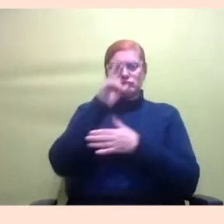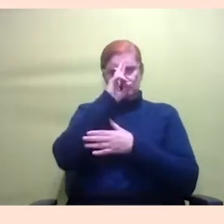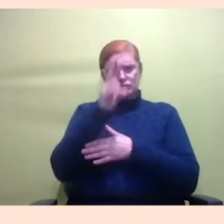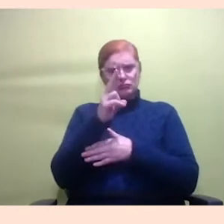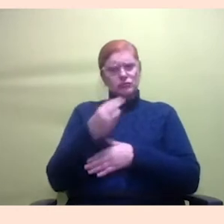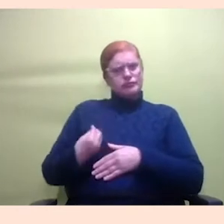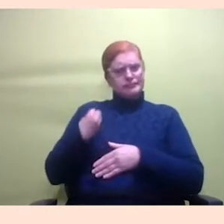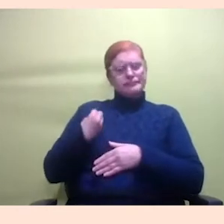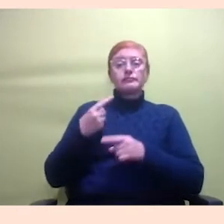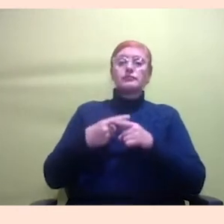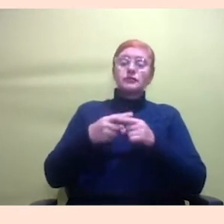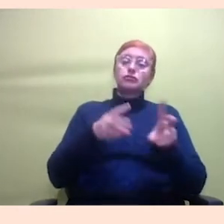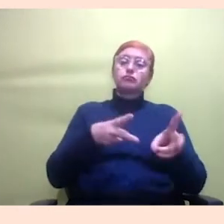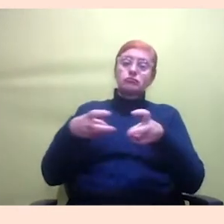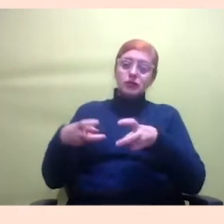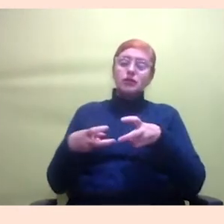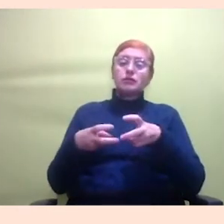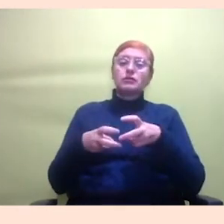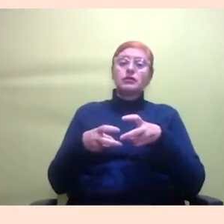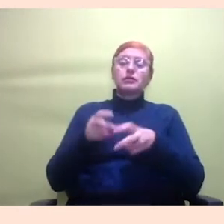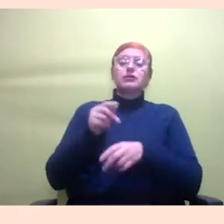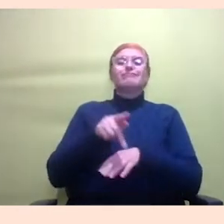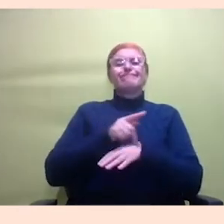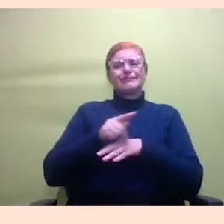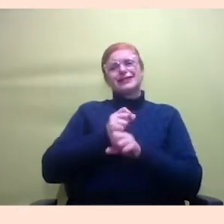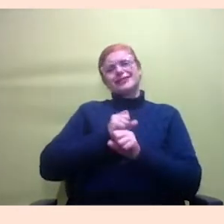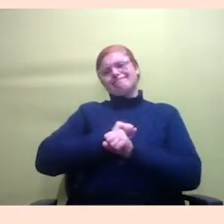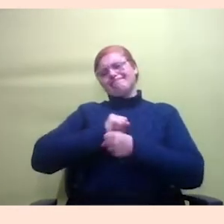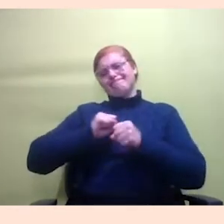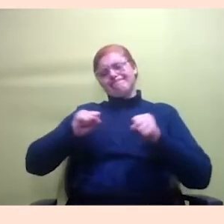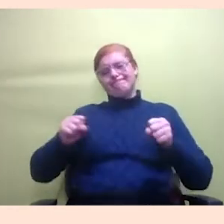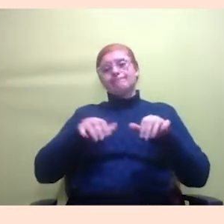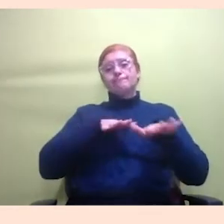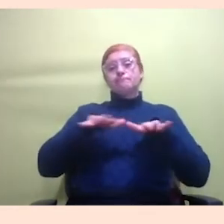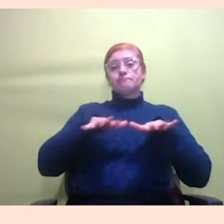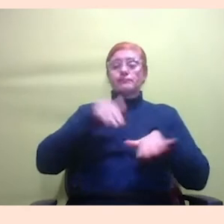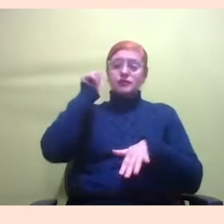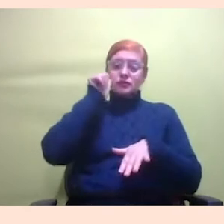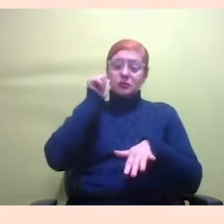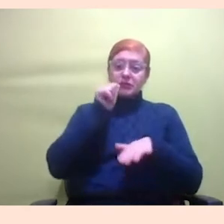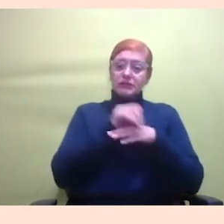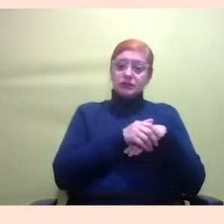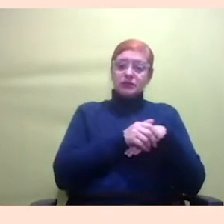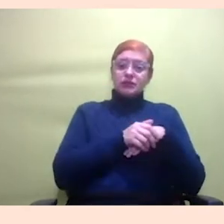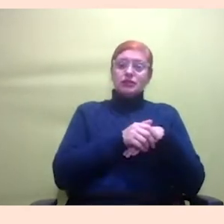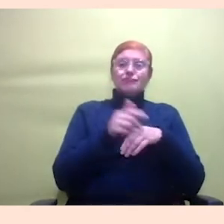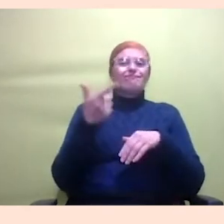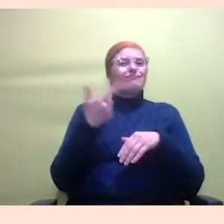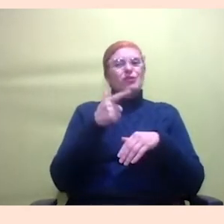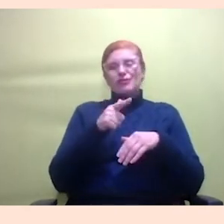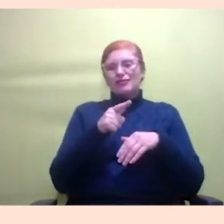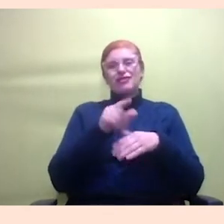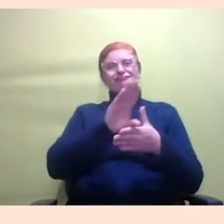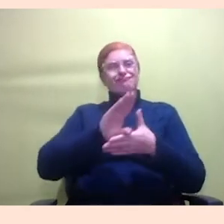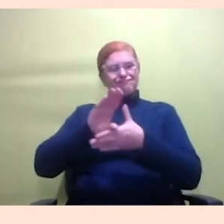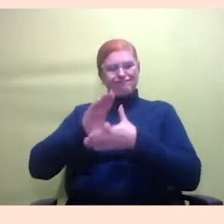percebe que o país é muito grande, os movimentos feministas não têm recursos pra poder juntar